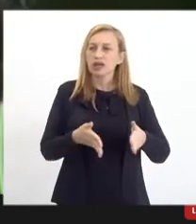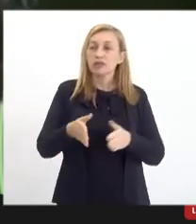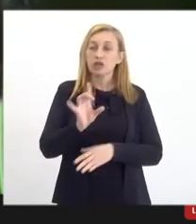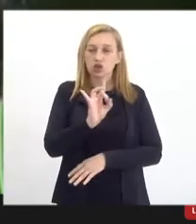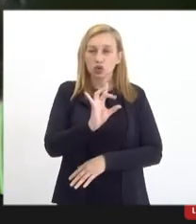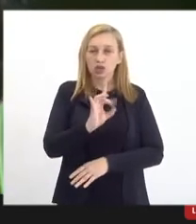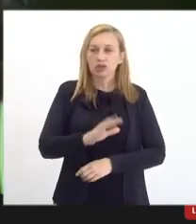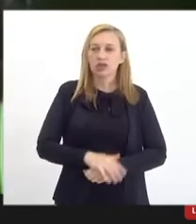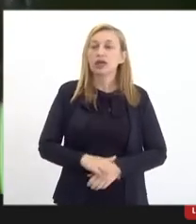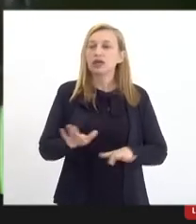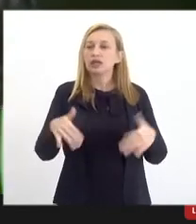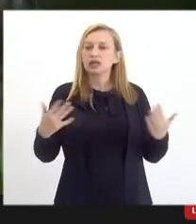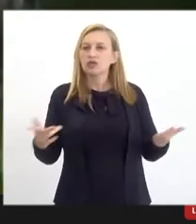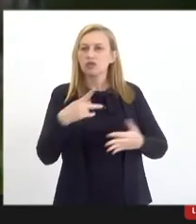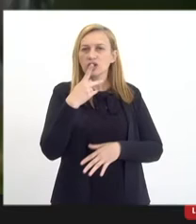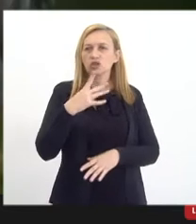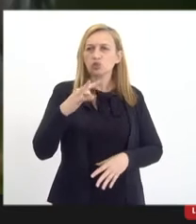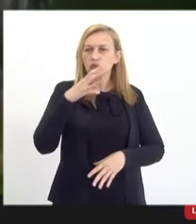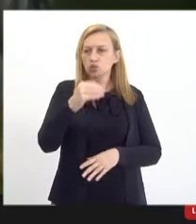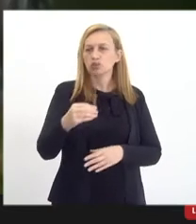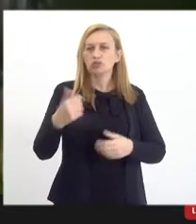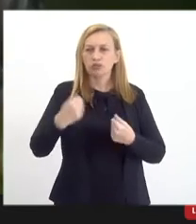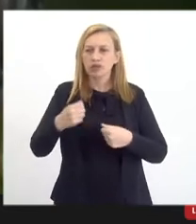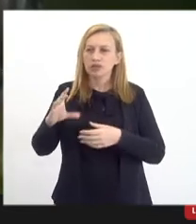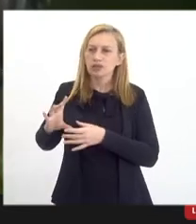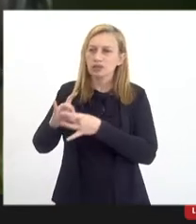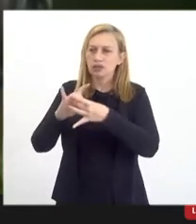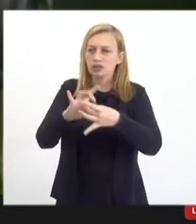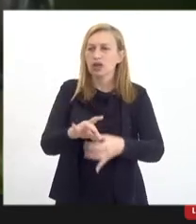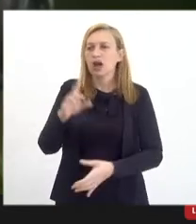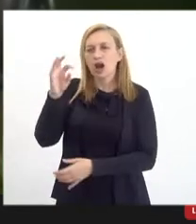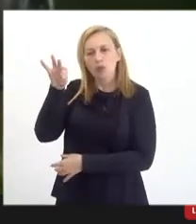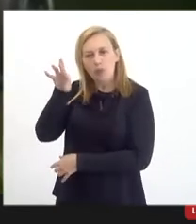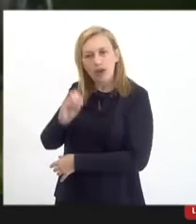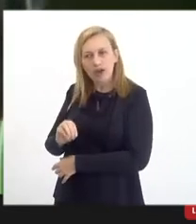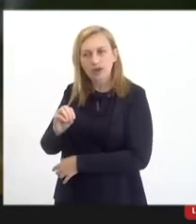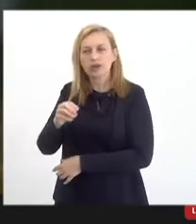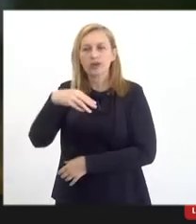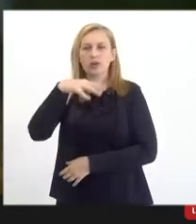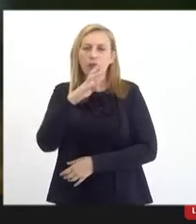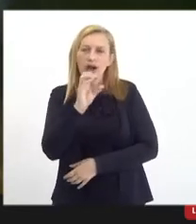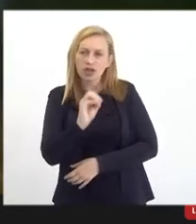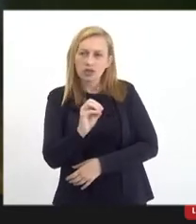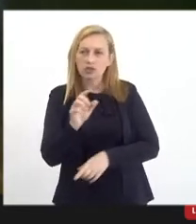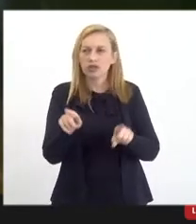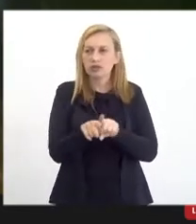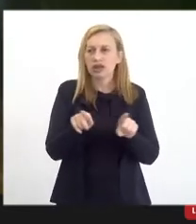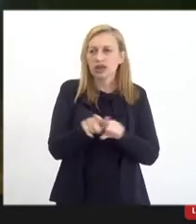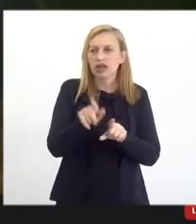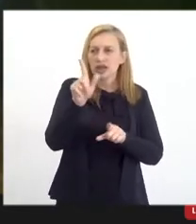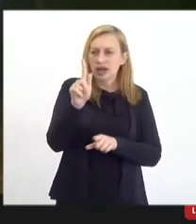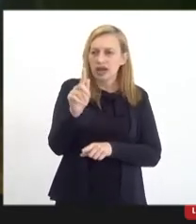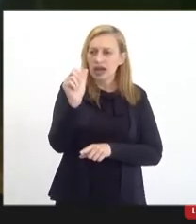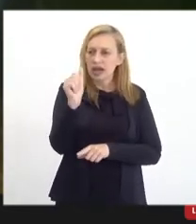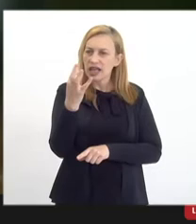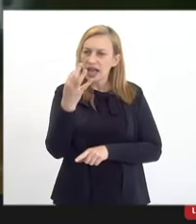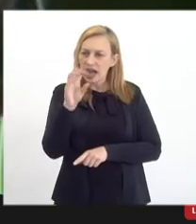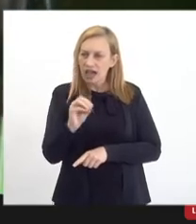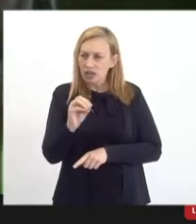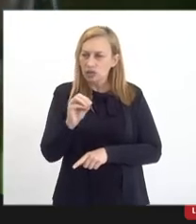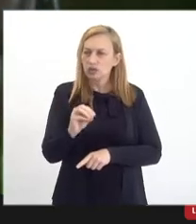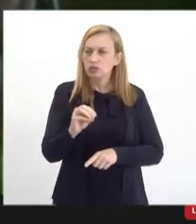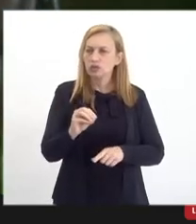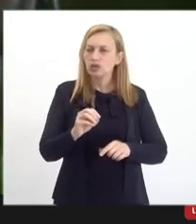Então, dito isso, eu tenho que me alinhar ao Alberto, ao Márcio e ao Galhardo, de que incentivo fiscal